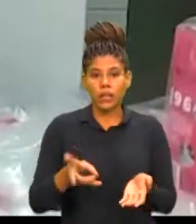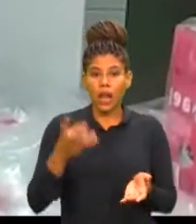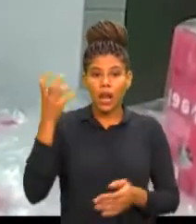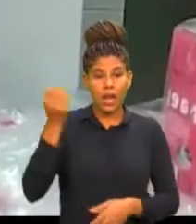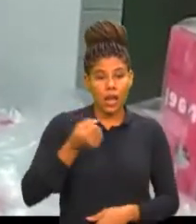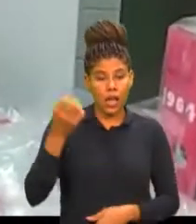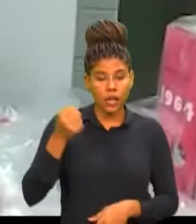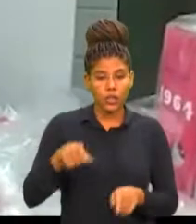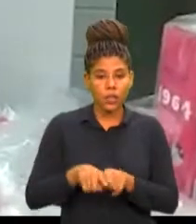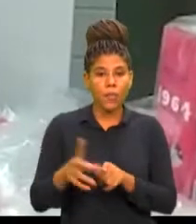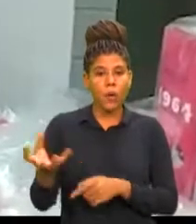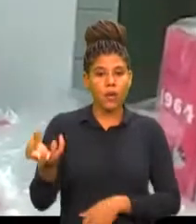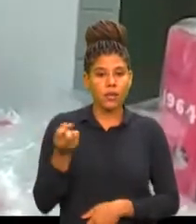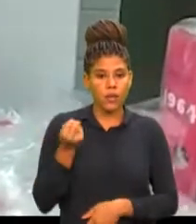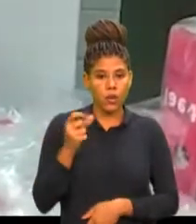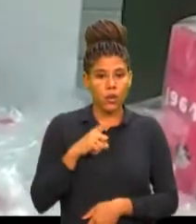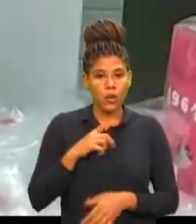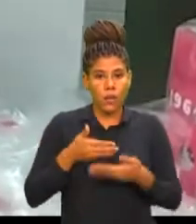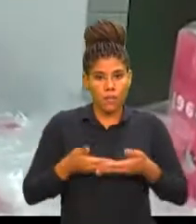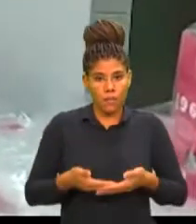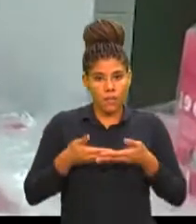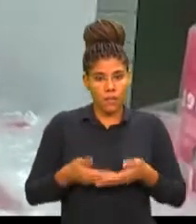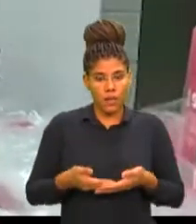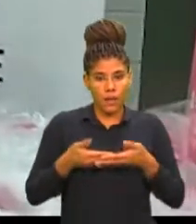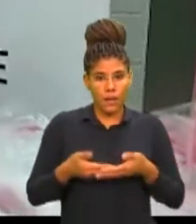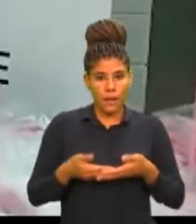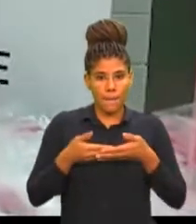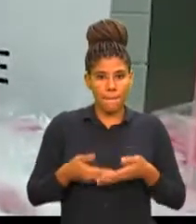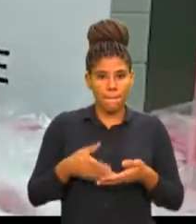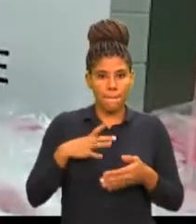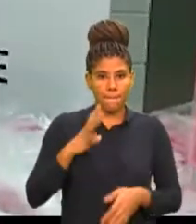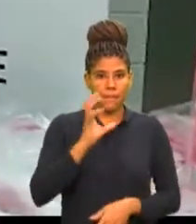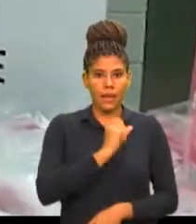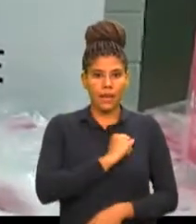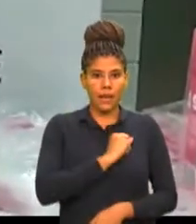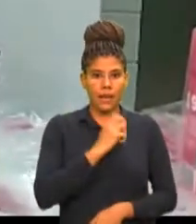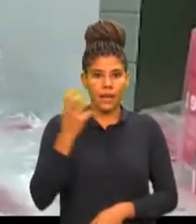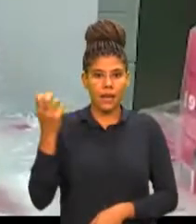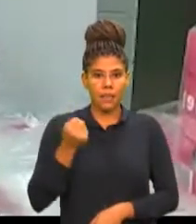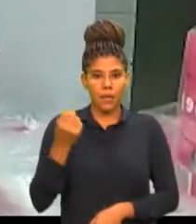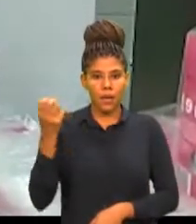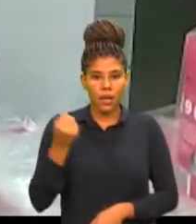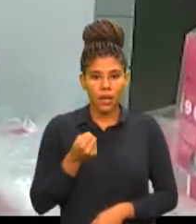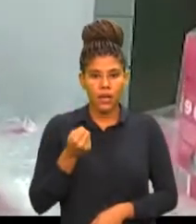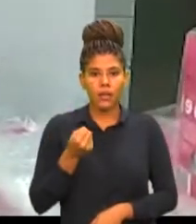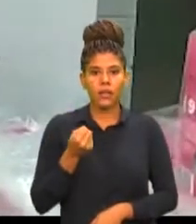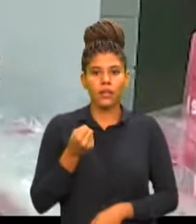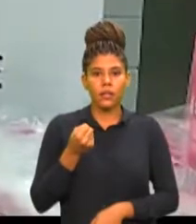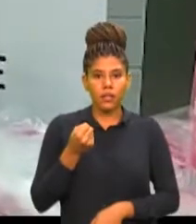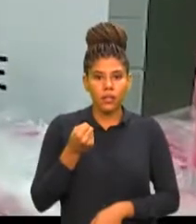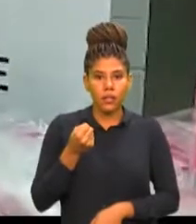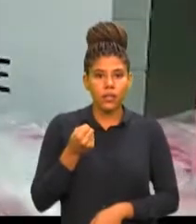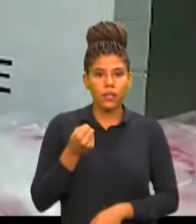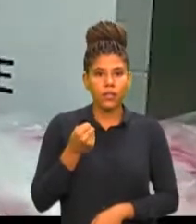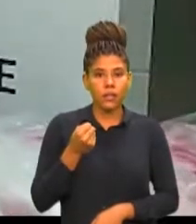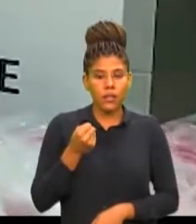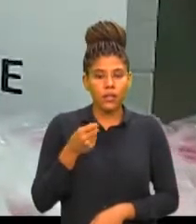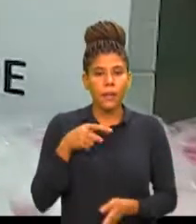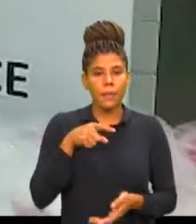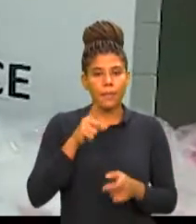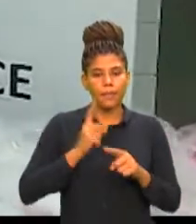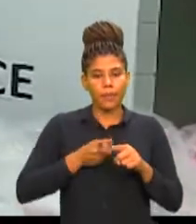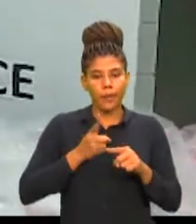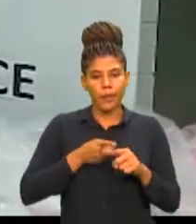recebo que eu tenho um bebezinho de três anos, lá na minha vida, agora esse leite, já é até lá, porque ele toma mingau, aí,